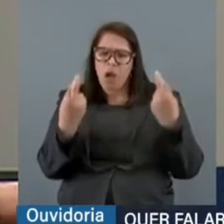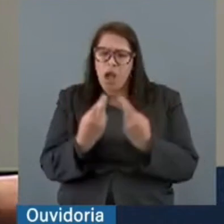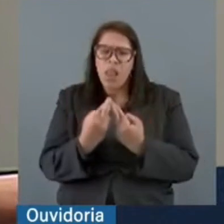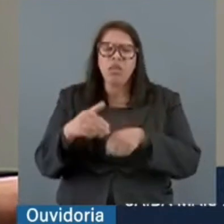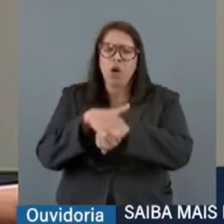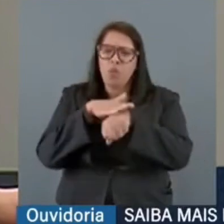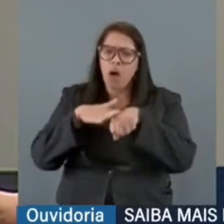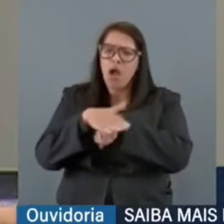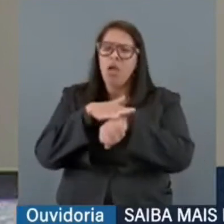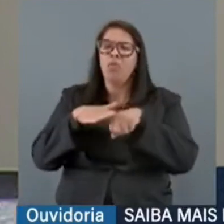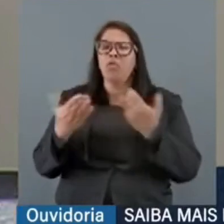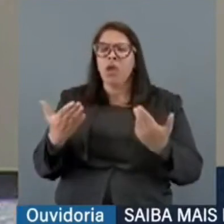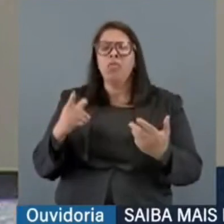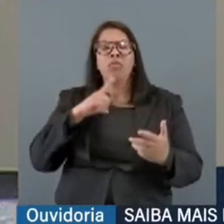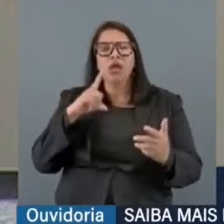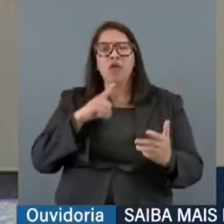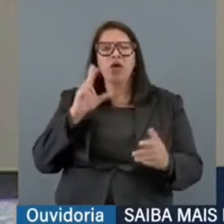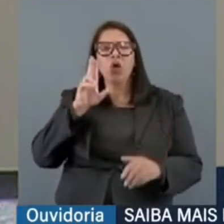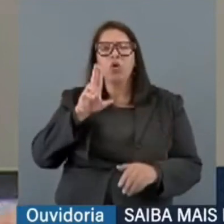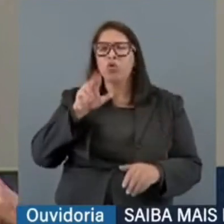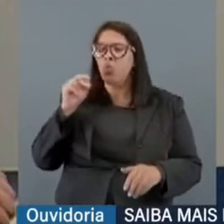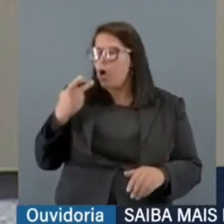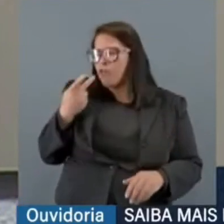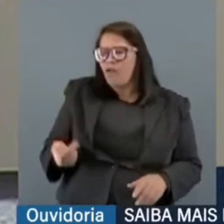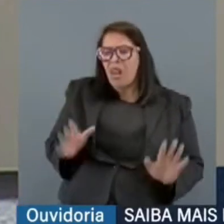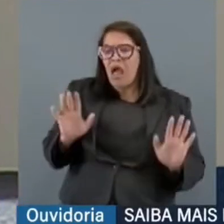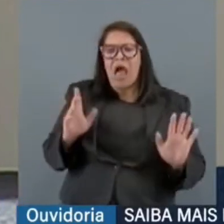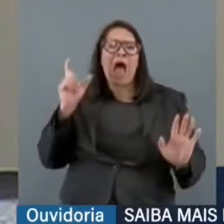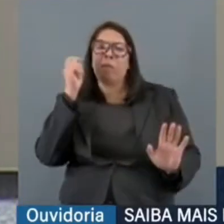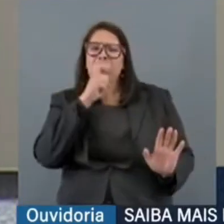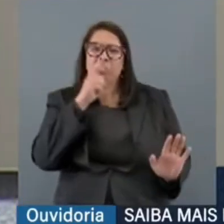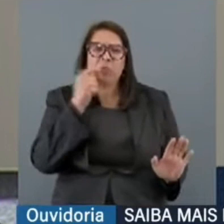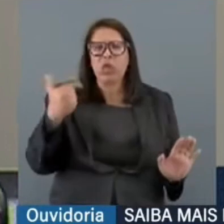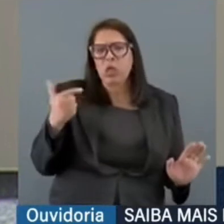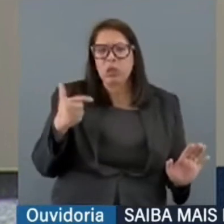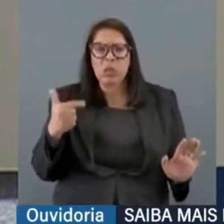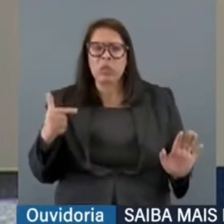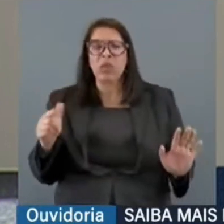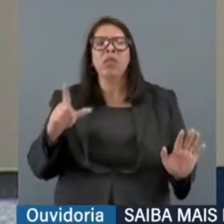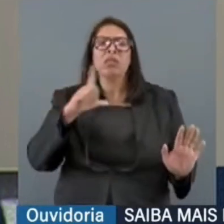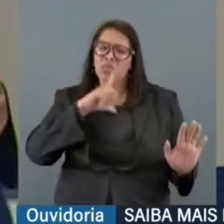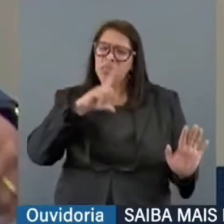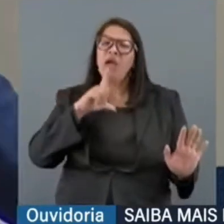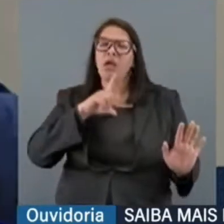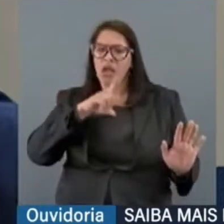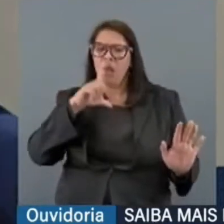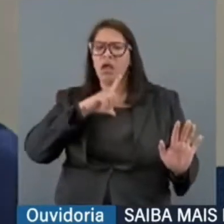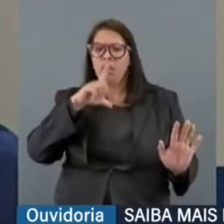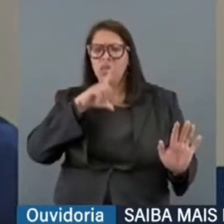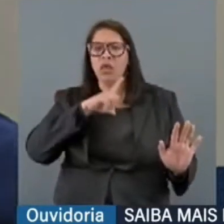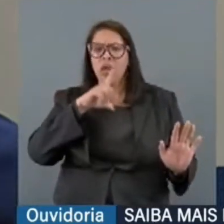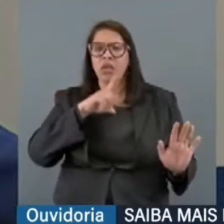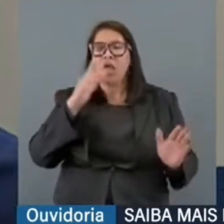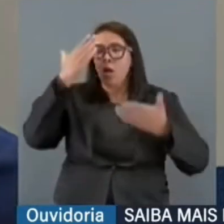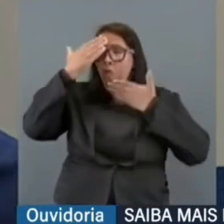esses contornos, jamais vou negá-la. Ao contrário, como já disse na minha apresentação,